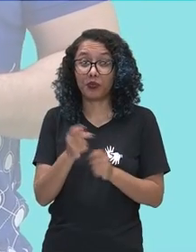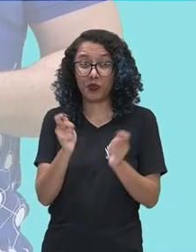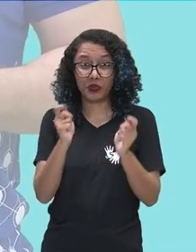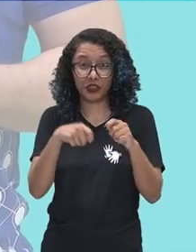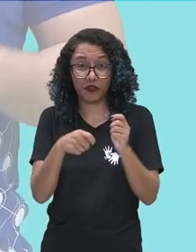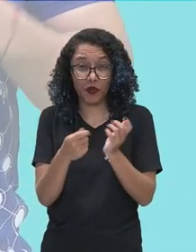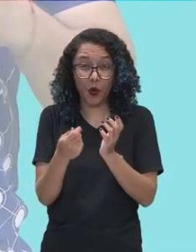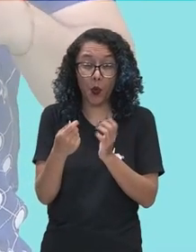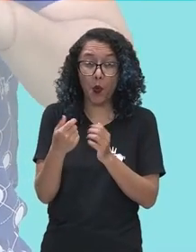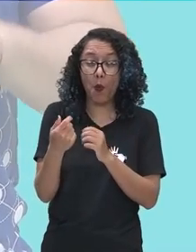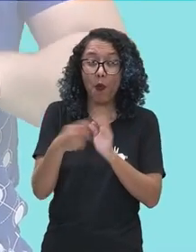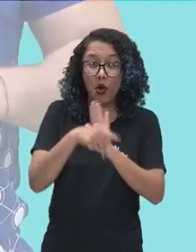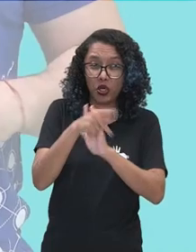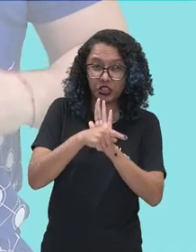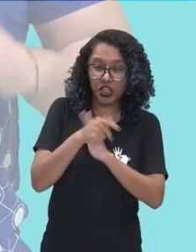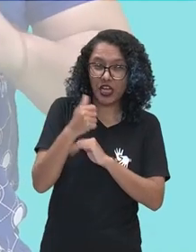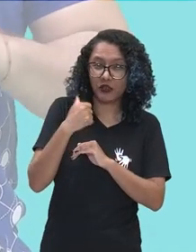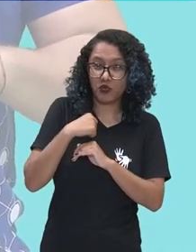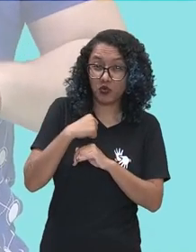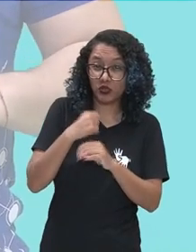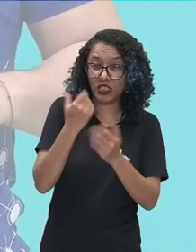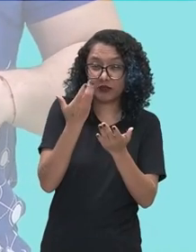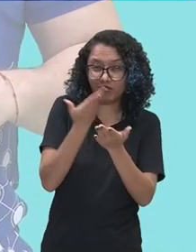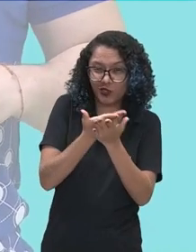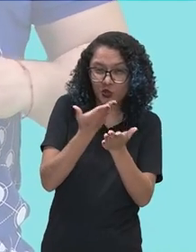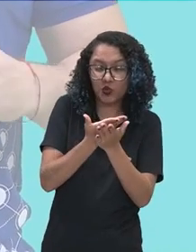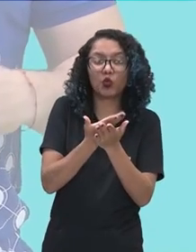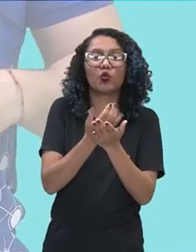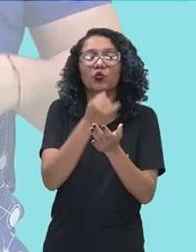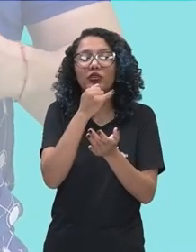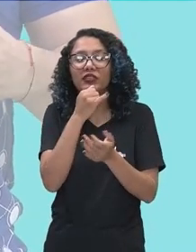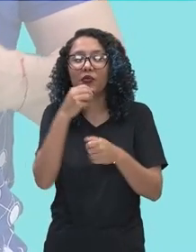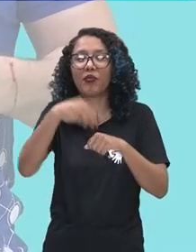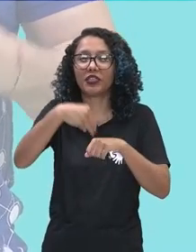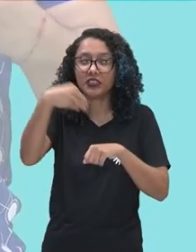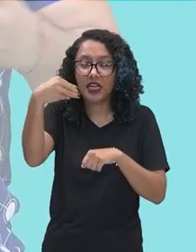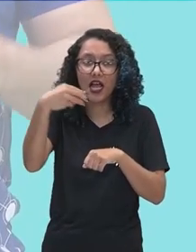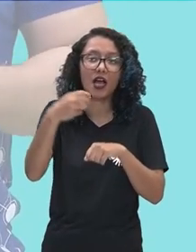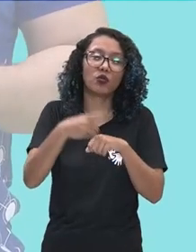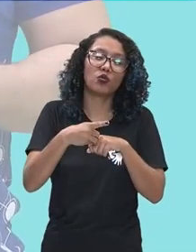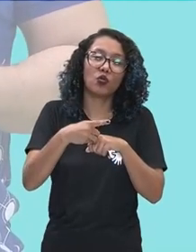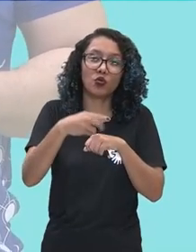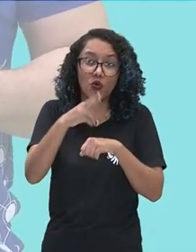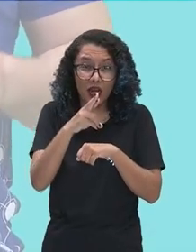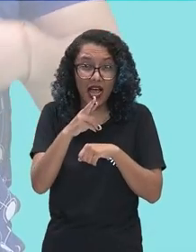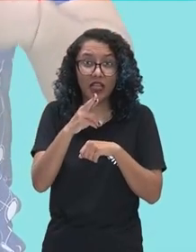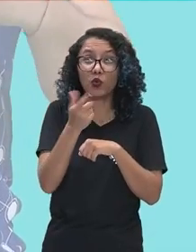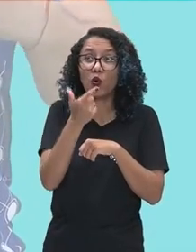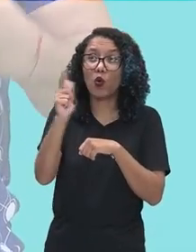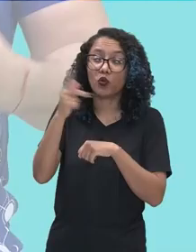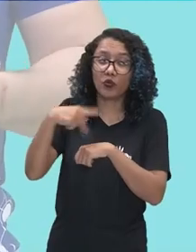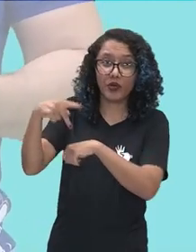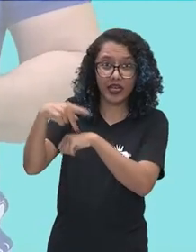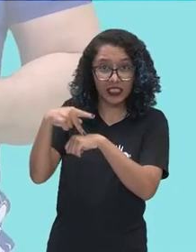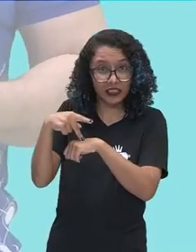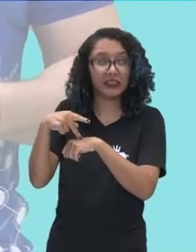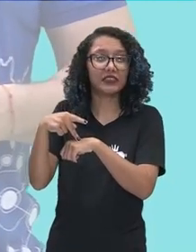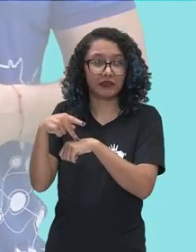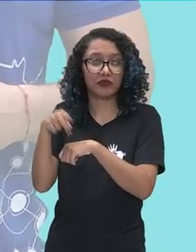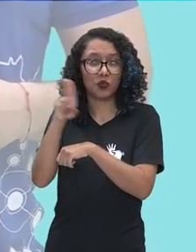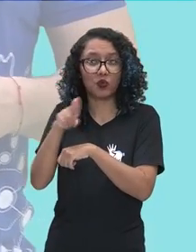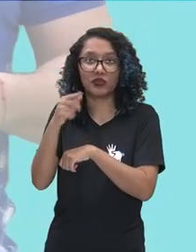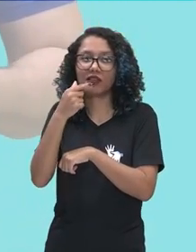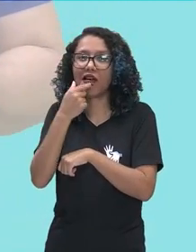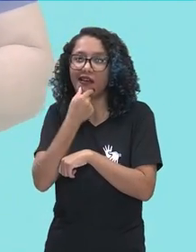estudos, fazer um mestrado, fazer um doutorado em um outro país que fale a língua inglesa. Vários empregos,